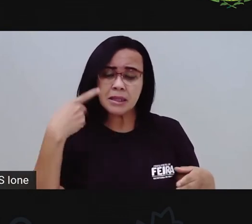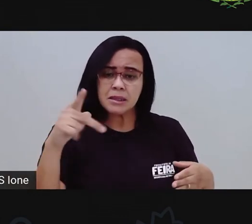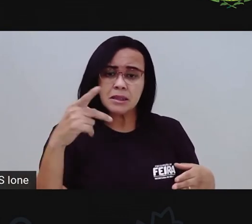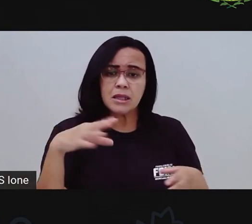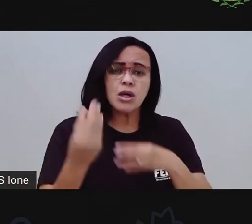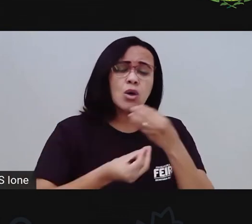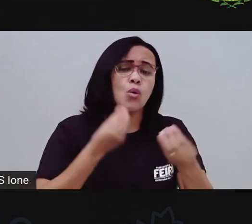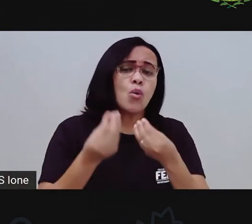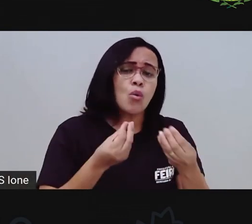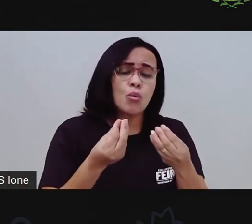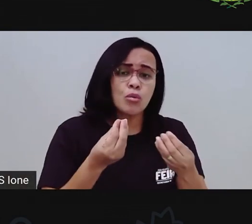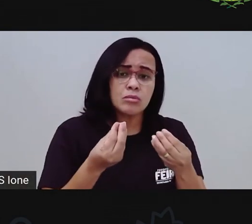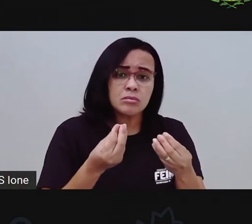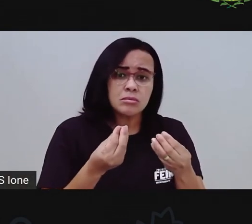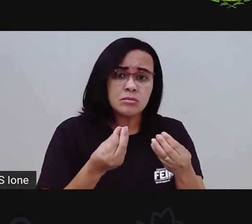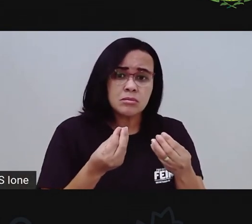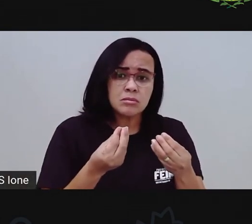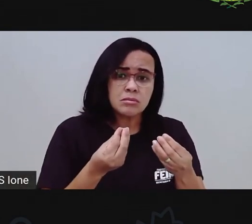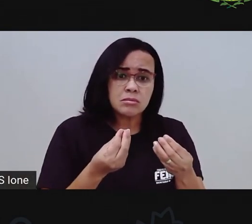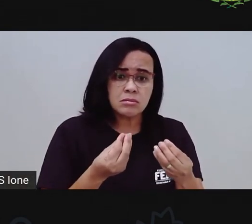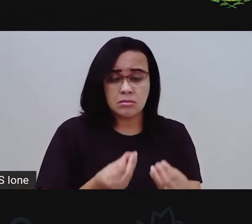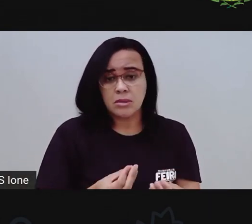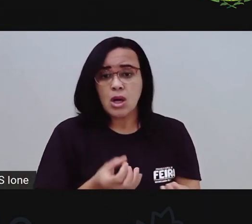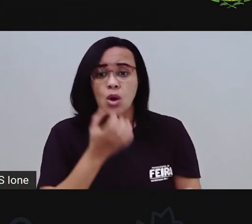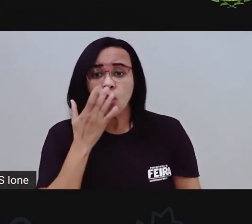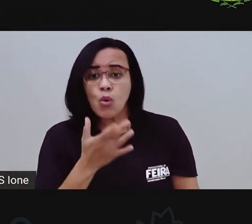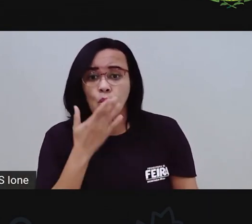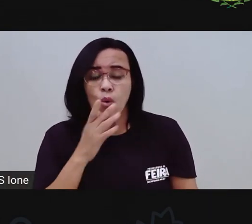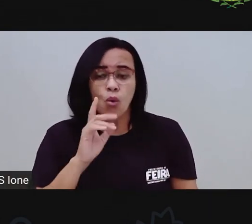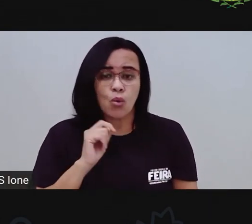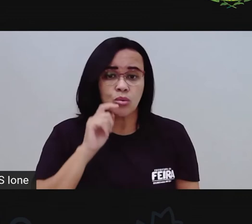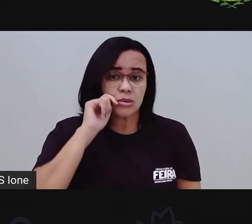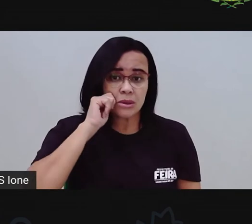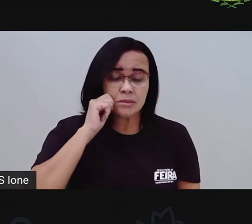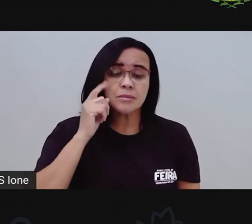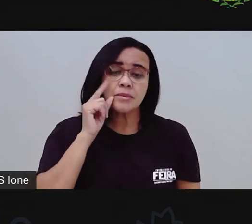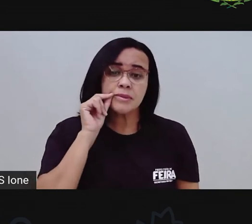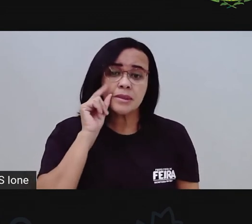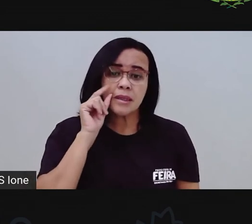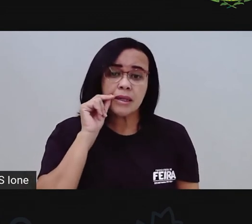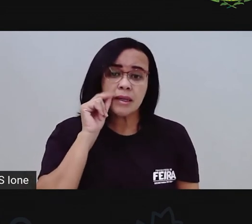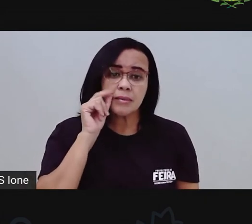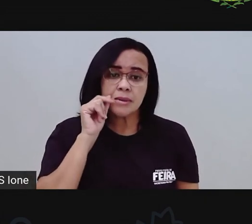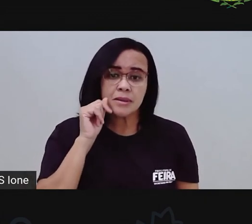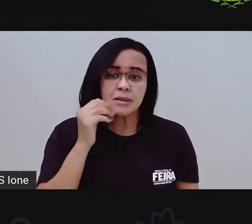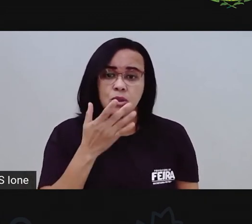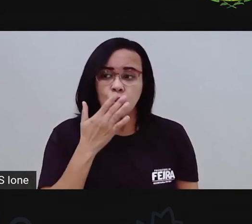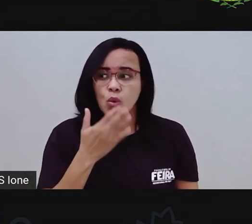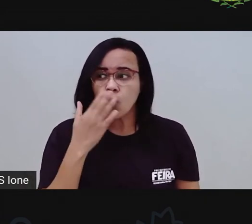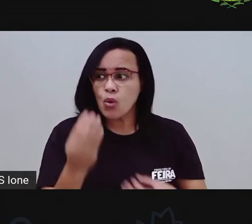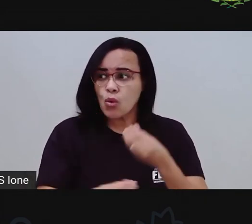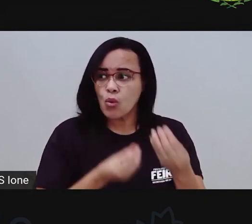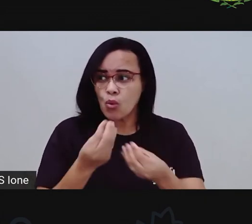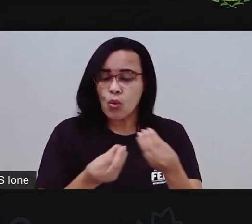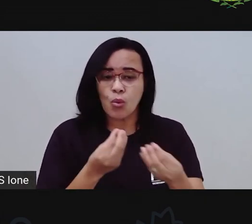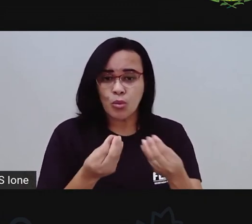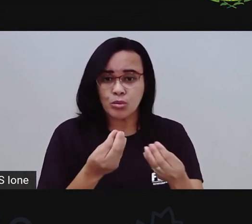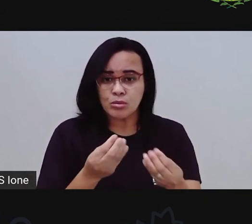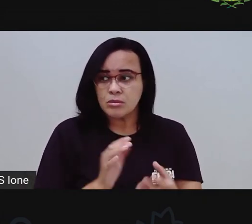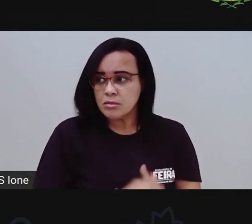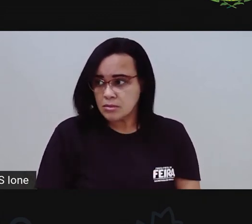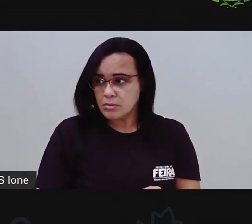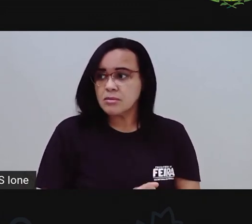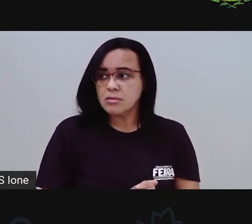seria? O lápis cor de pele. ouvi muito essa expressão quando a pró estudou. Acredito que o Provânia também tem escutado muito. Não foi não, Provânia?